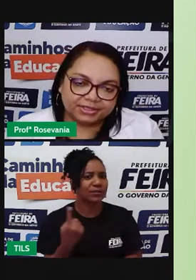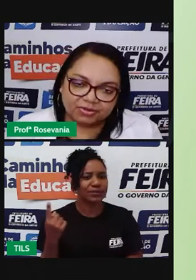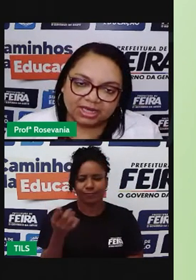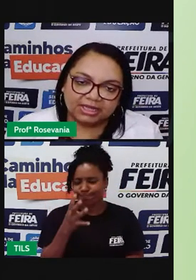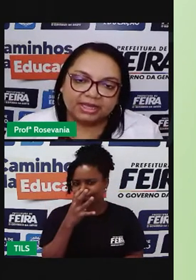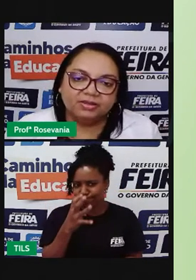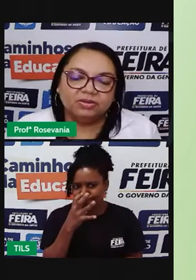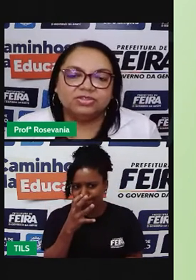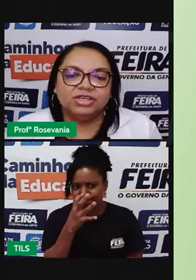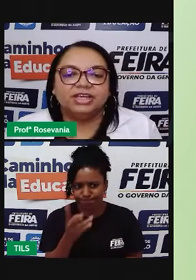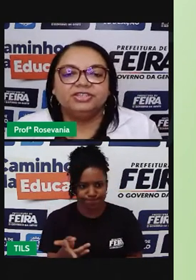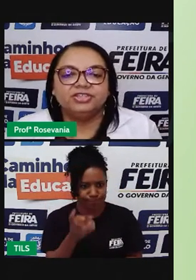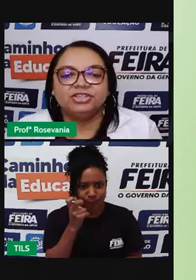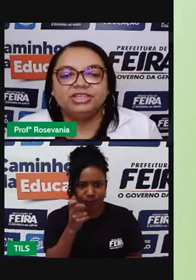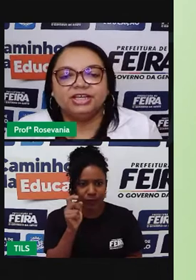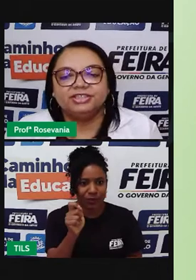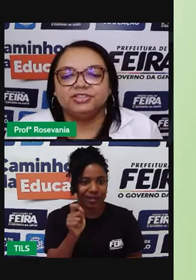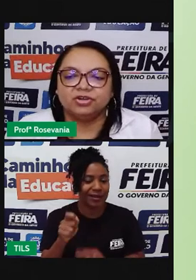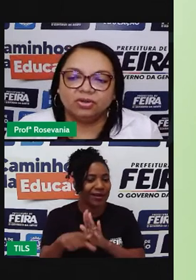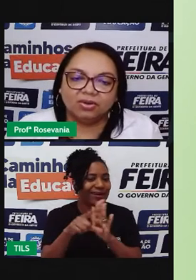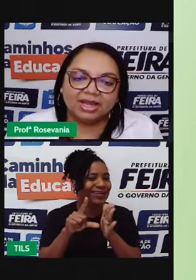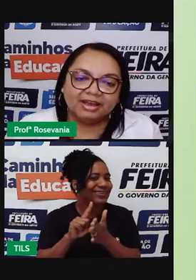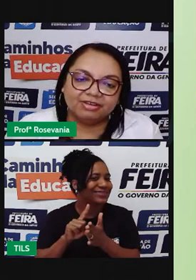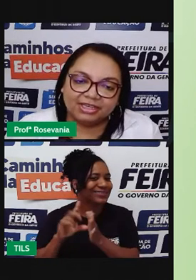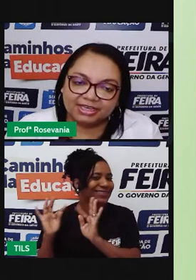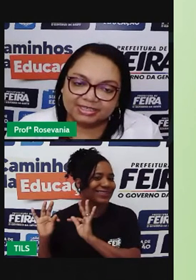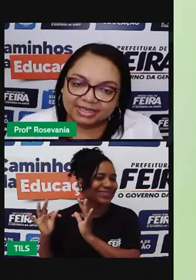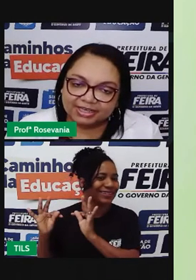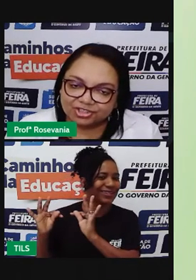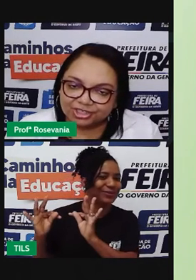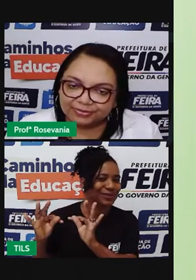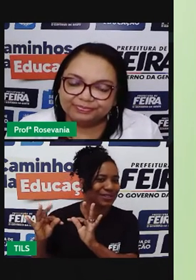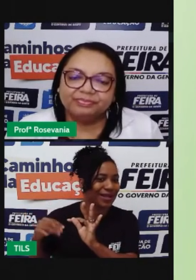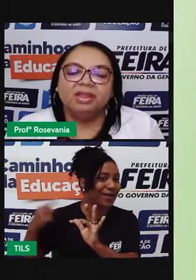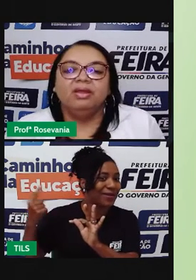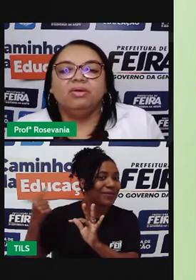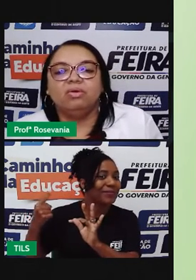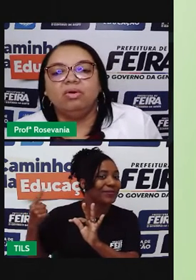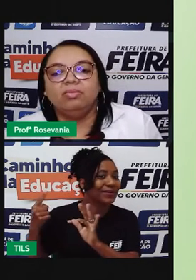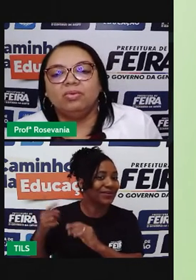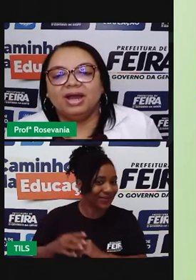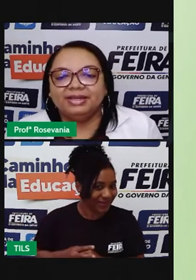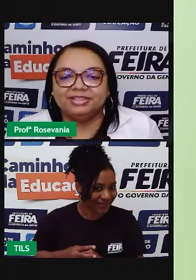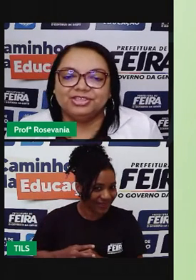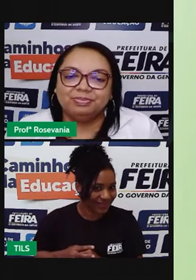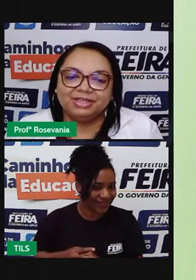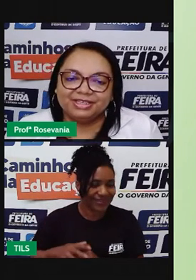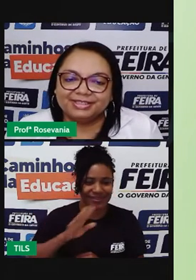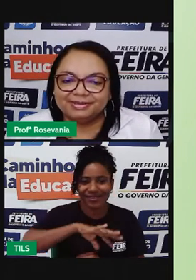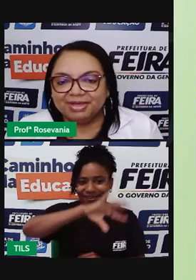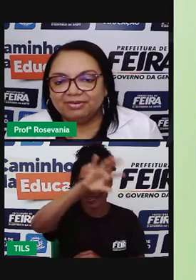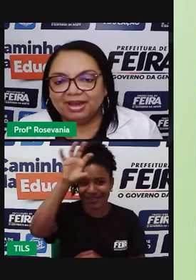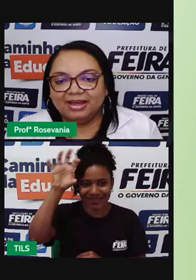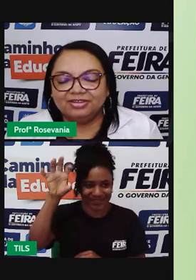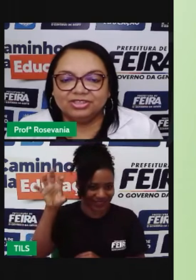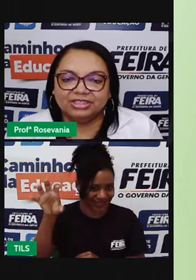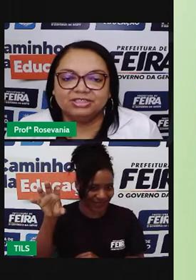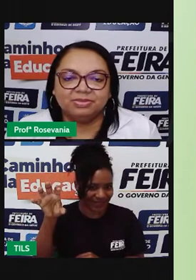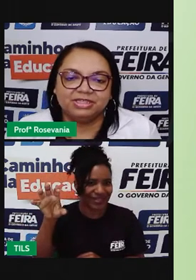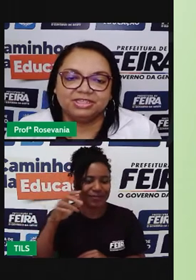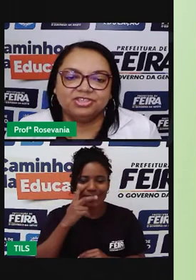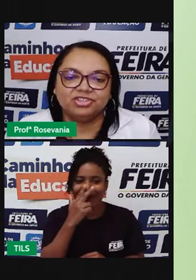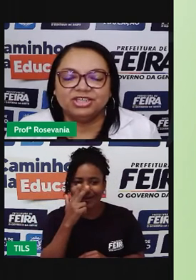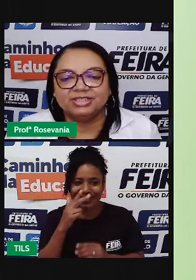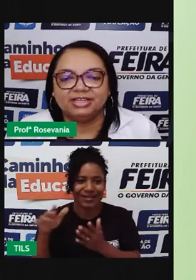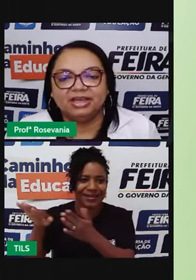Antes, com aquela tecnologia que a gente tinha, a gente colocava aqui essa região como área de planície, era uma área de